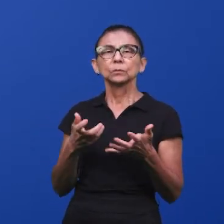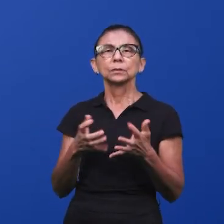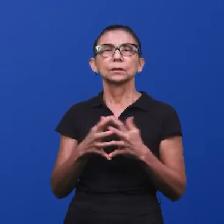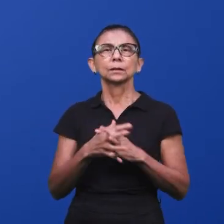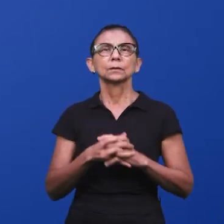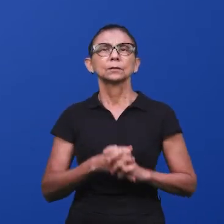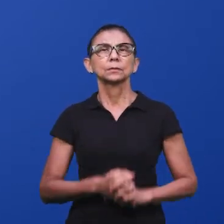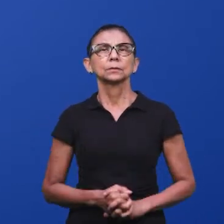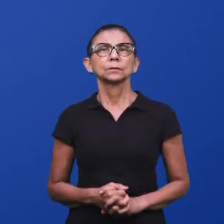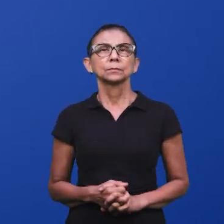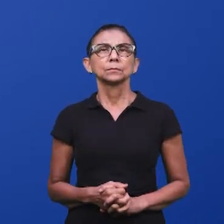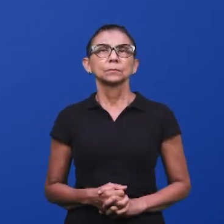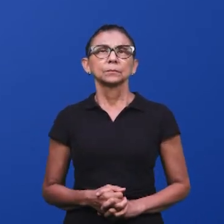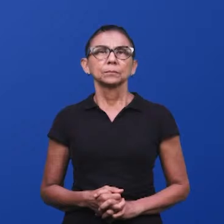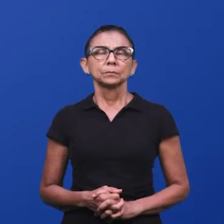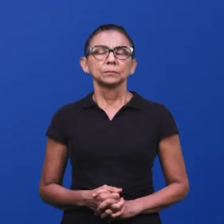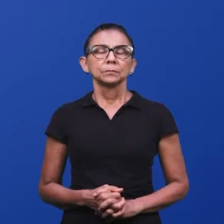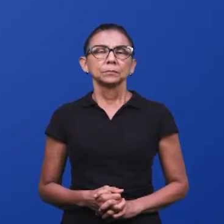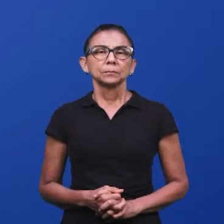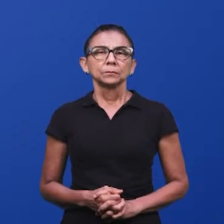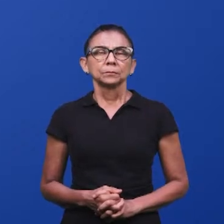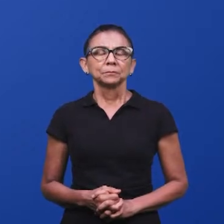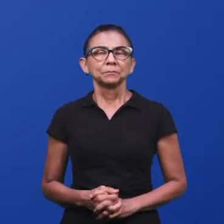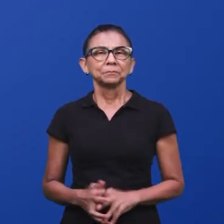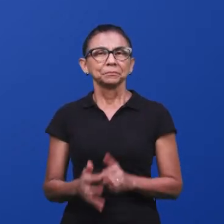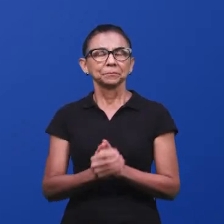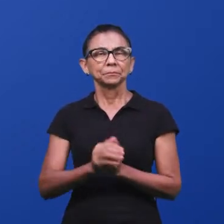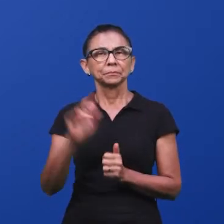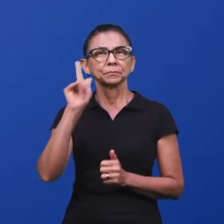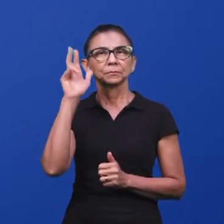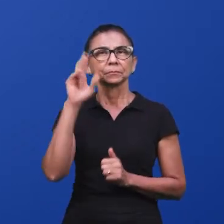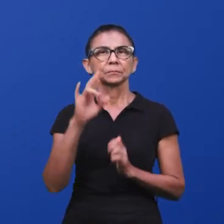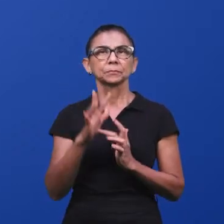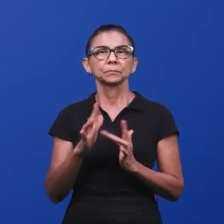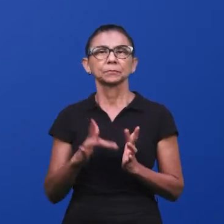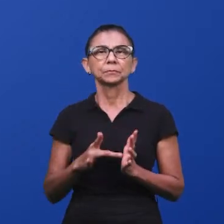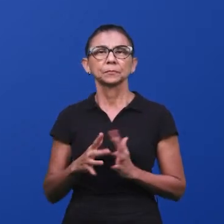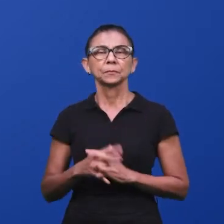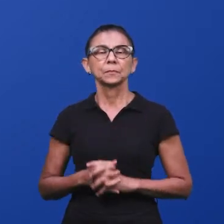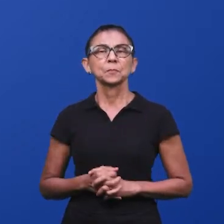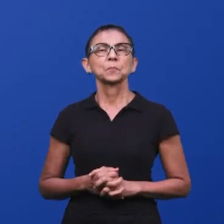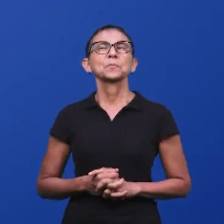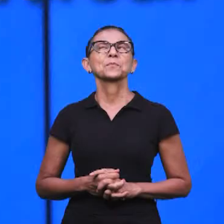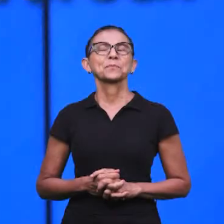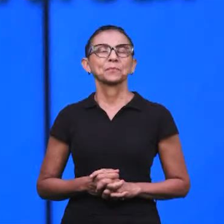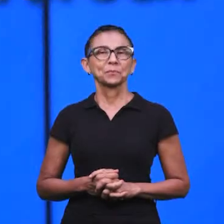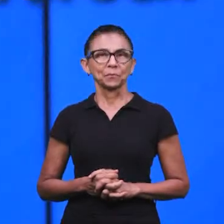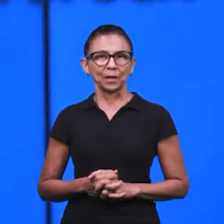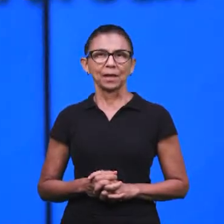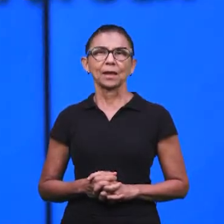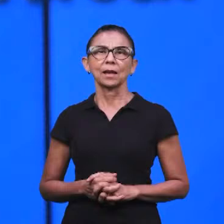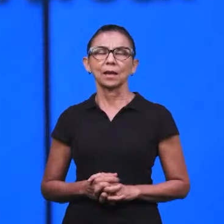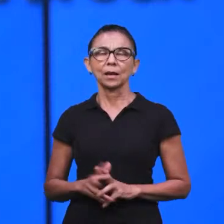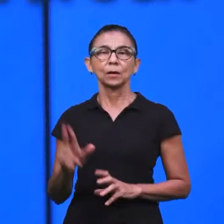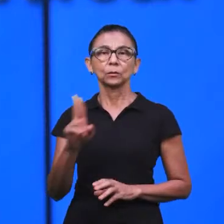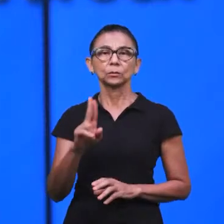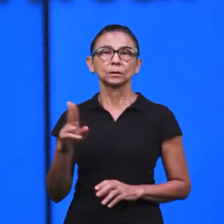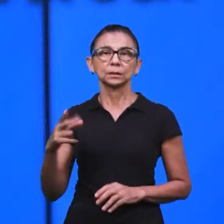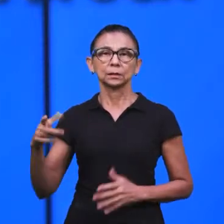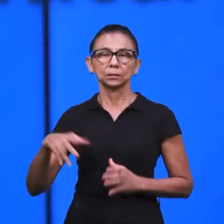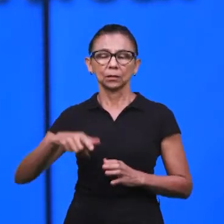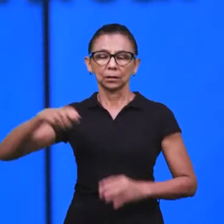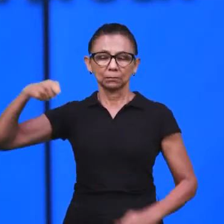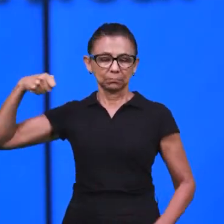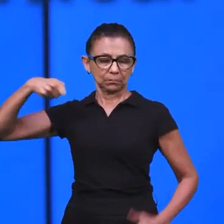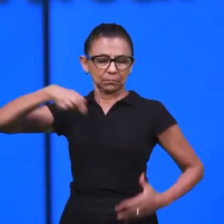também está no Evangelho de João, capítulo 1, verso 4 e verso 5. Amém? E a paz do Senhor Jesus. Muito bem, Felipe, armado